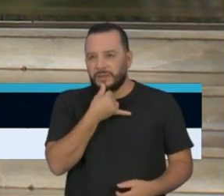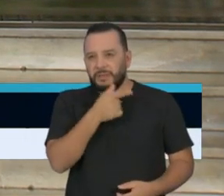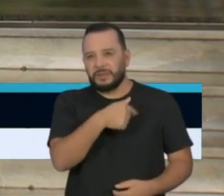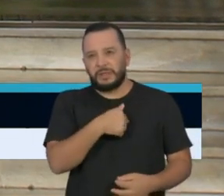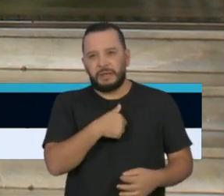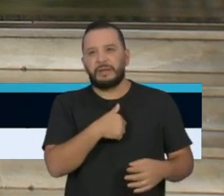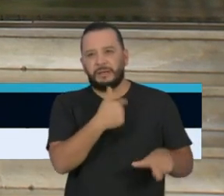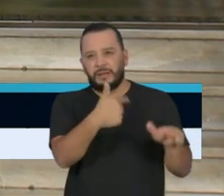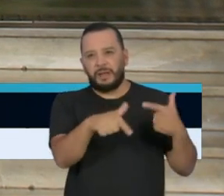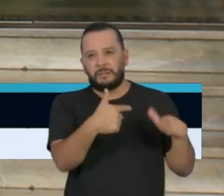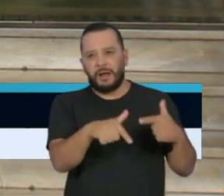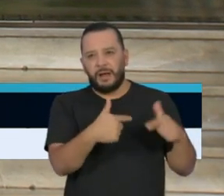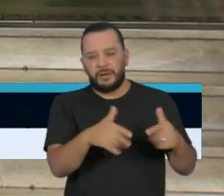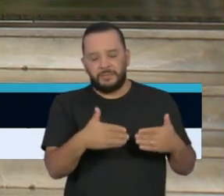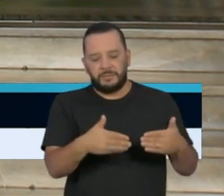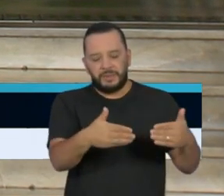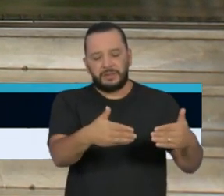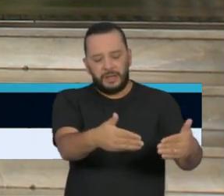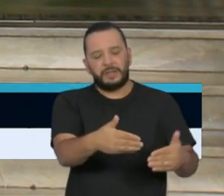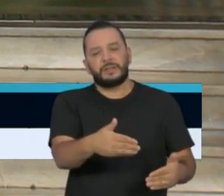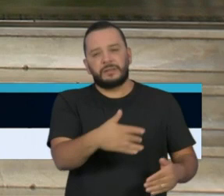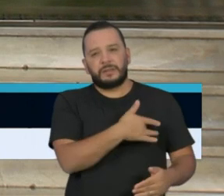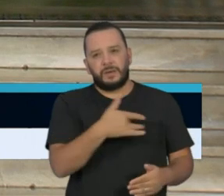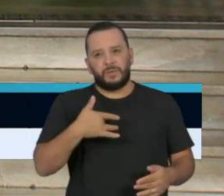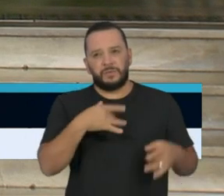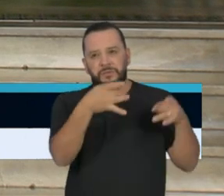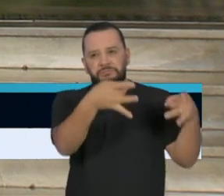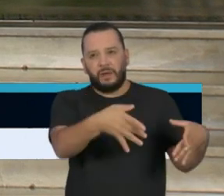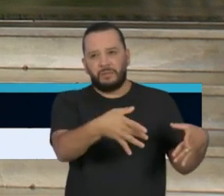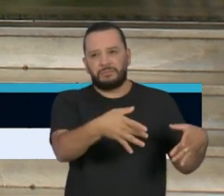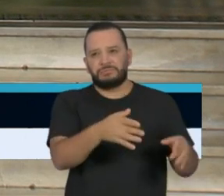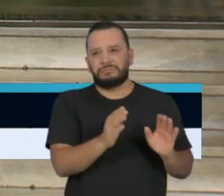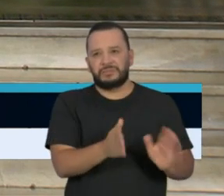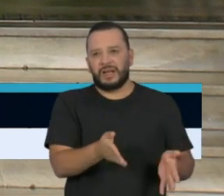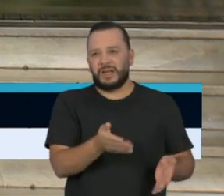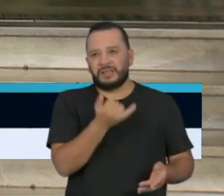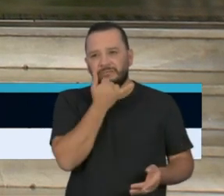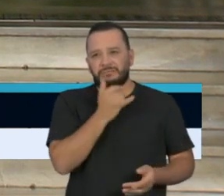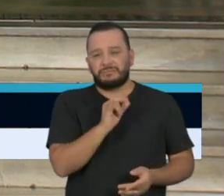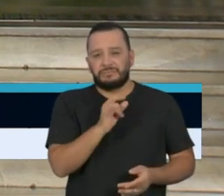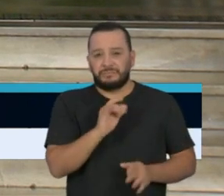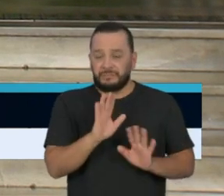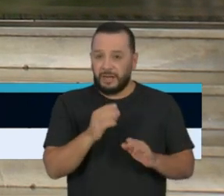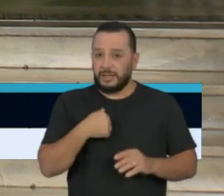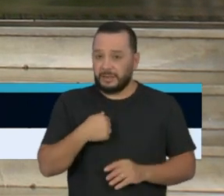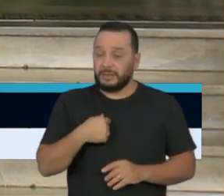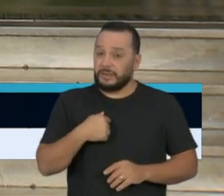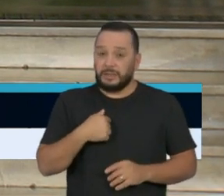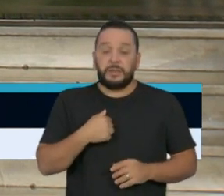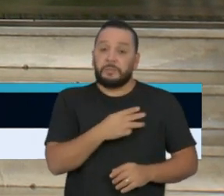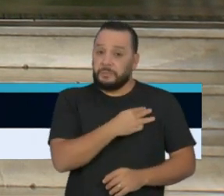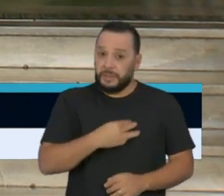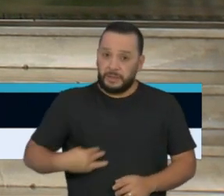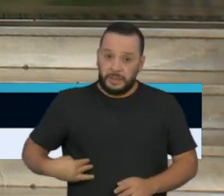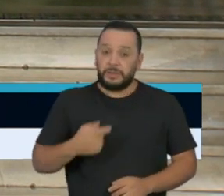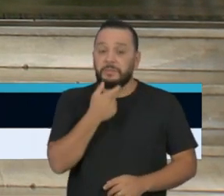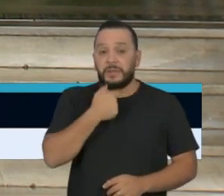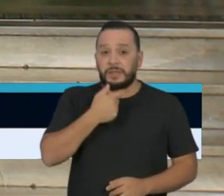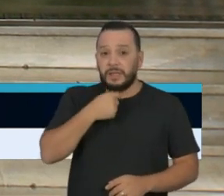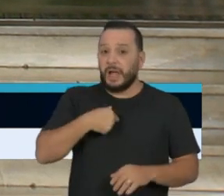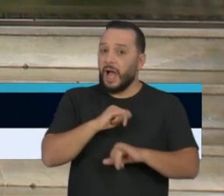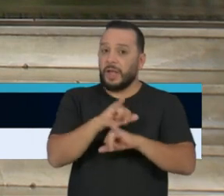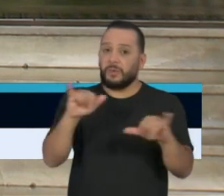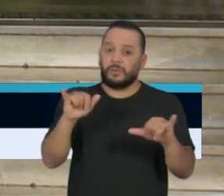saída do Ministério, como já foi anunciado. Ministro Mandetta, ainda não há esse anúncio. Nós estamos aqui falando sobre um campo de